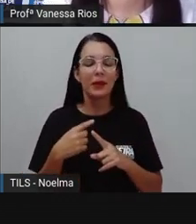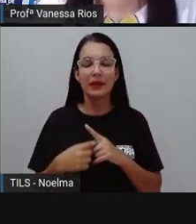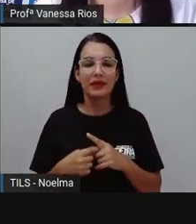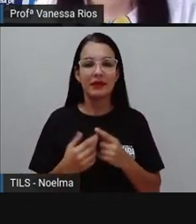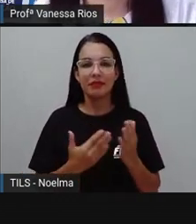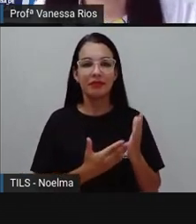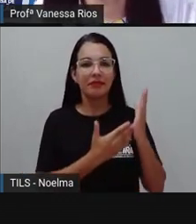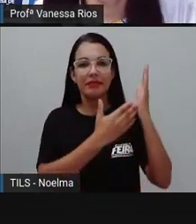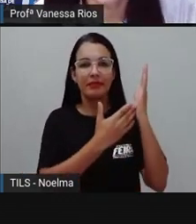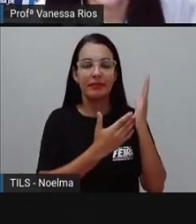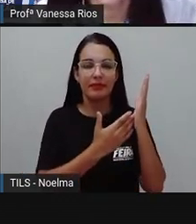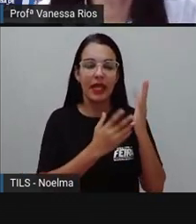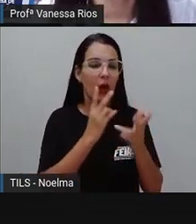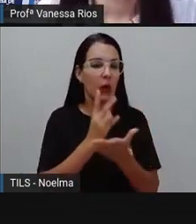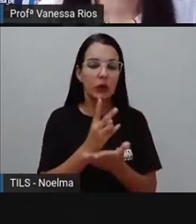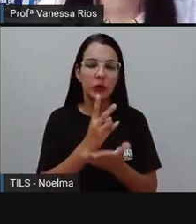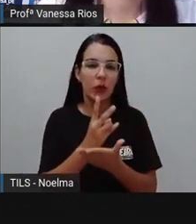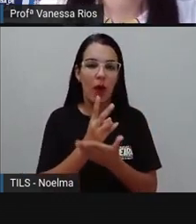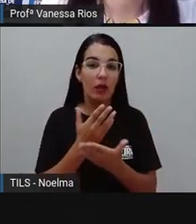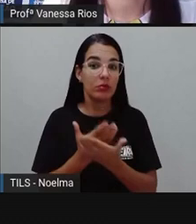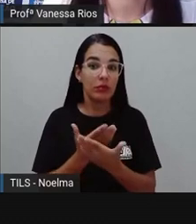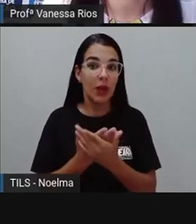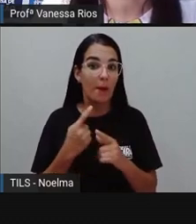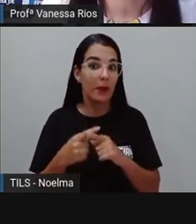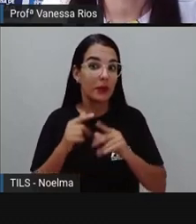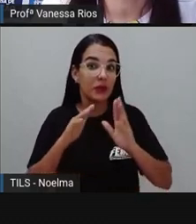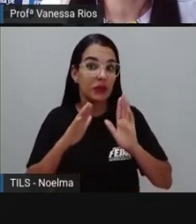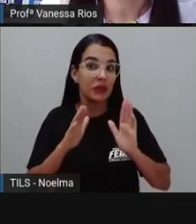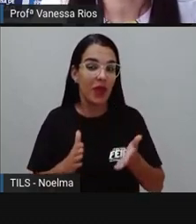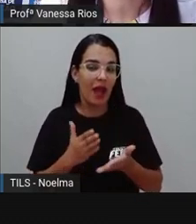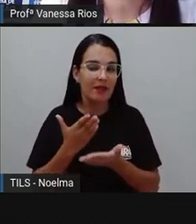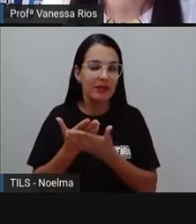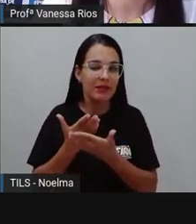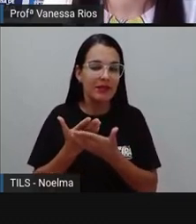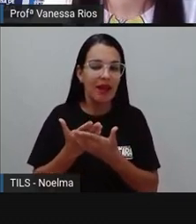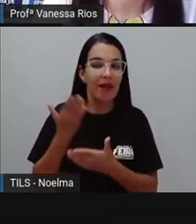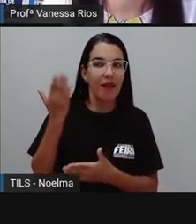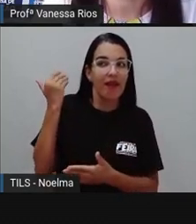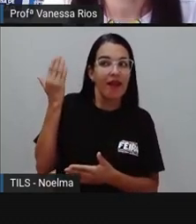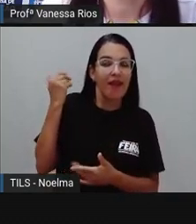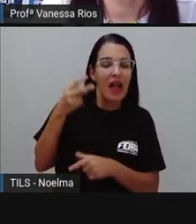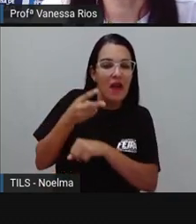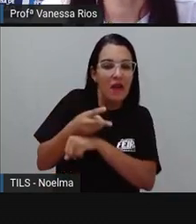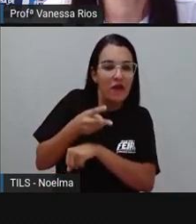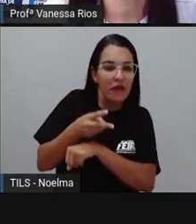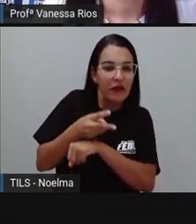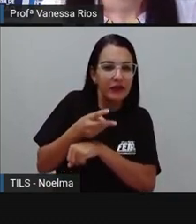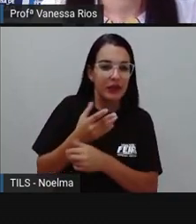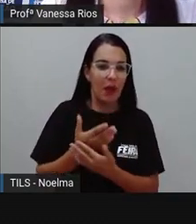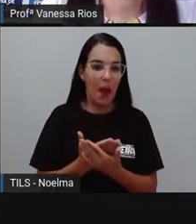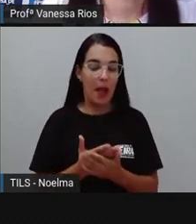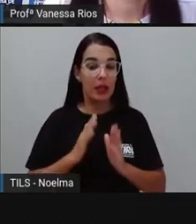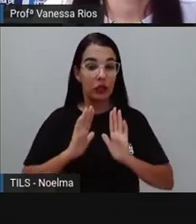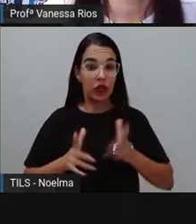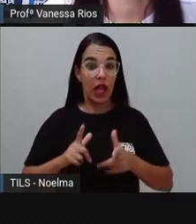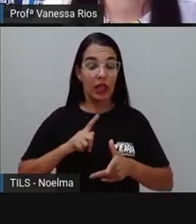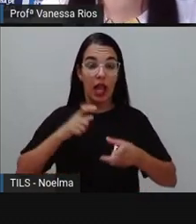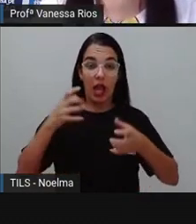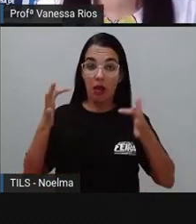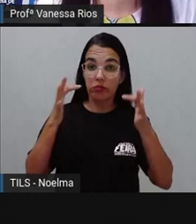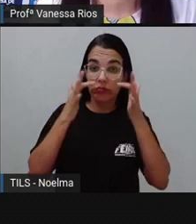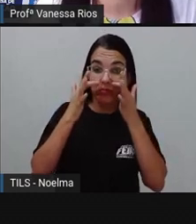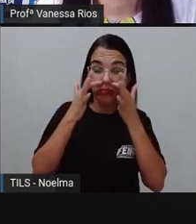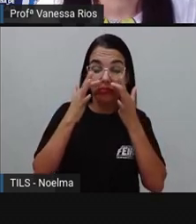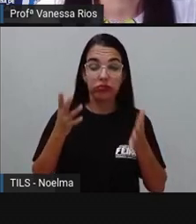continuar estudando? Porque a gente já vem aí algumas videoaulas anteriores, não é, observando